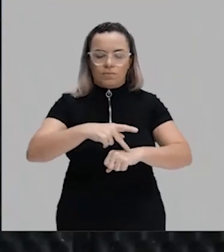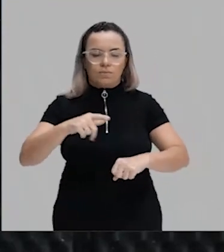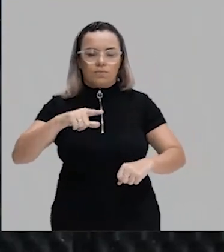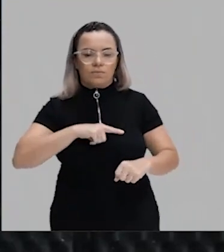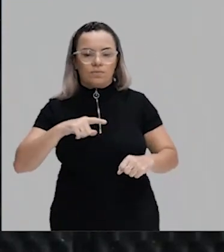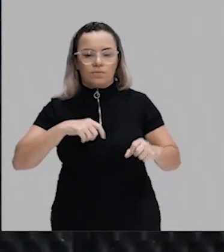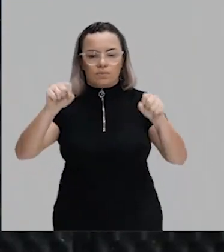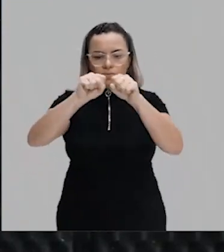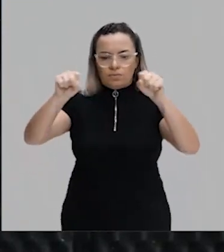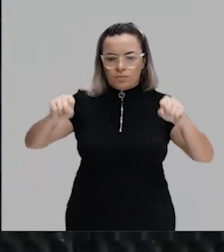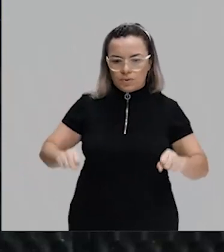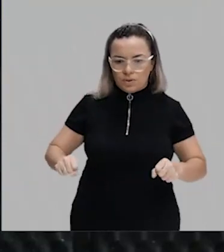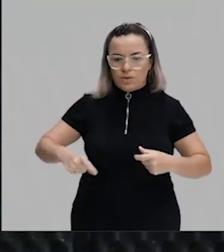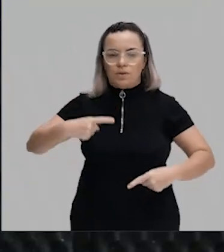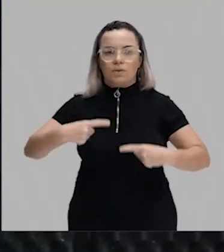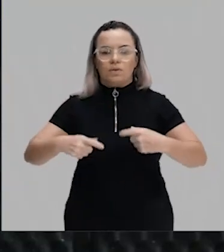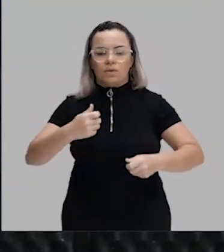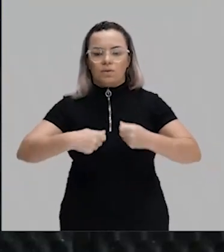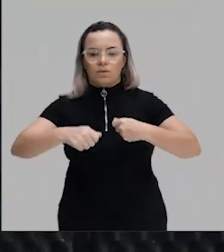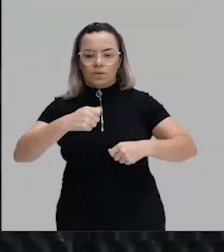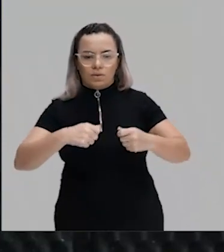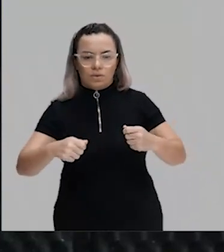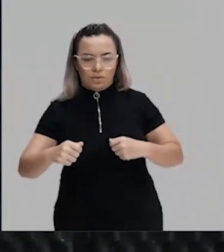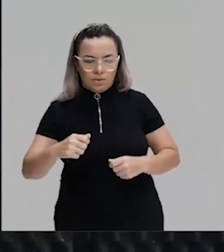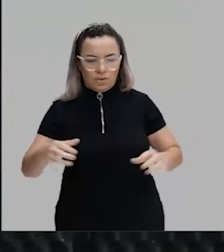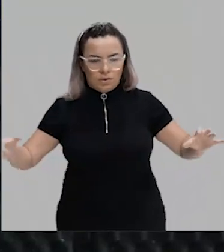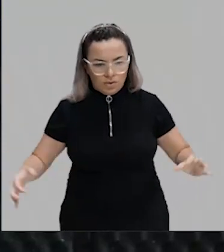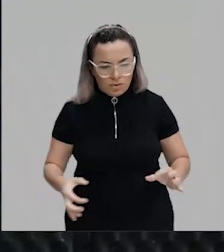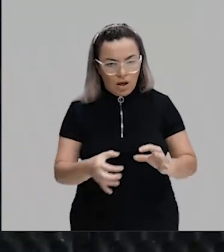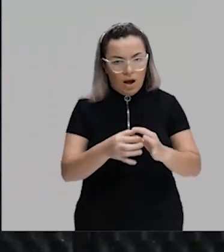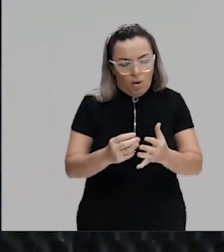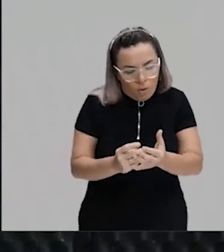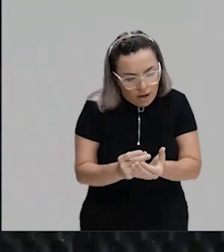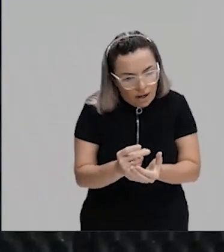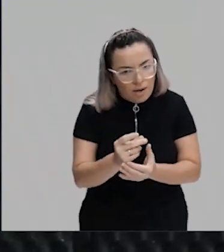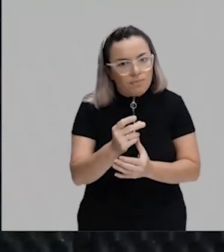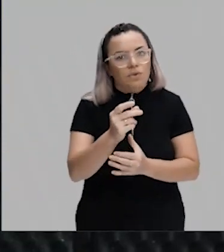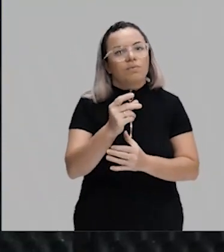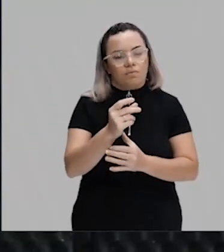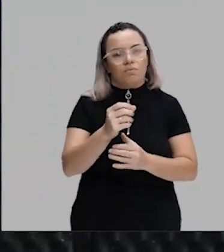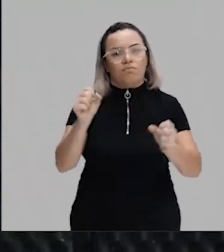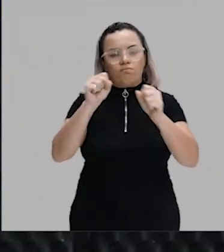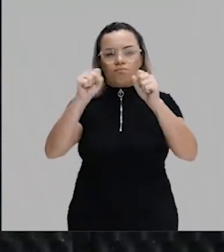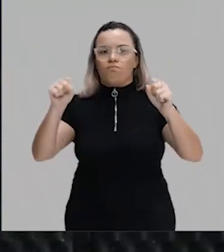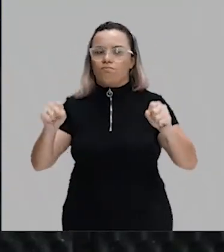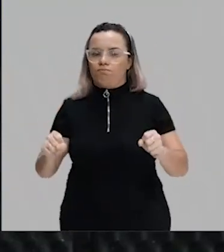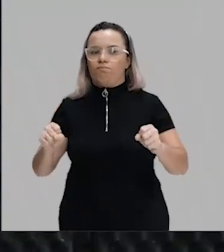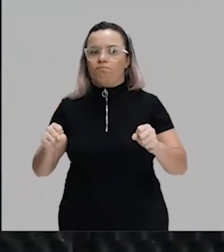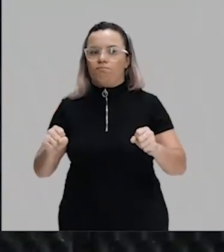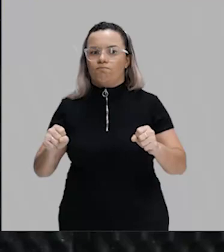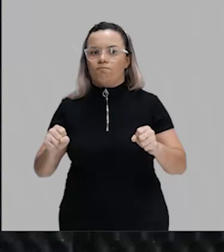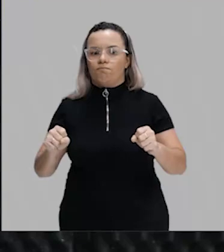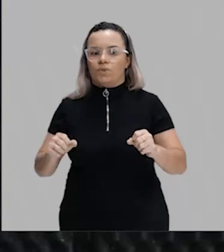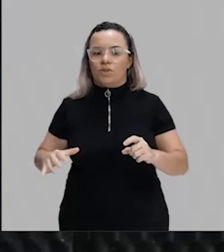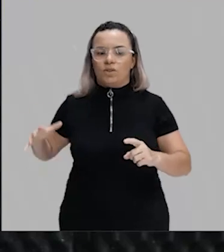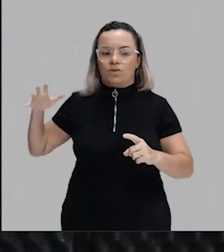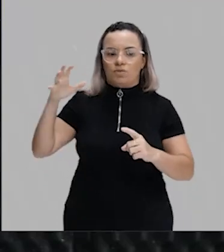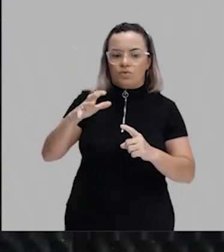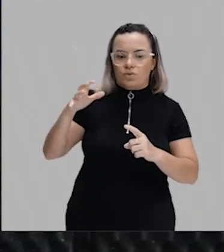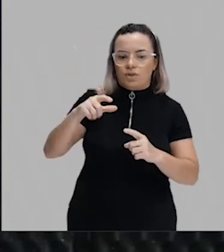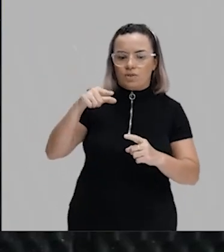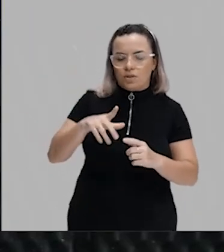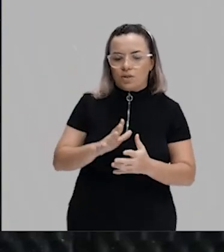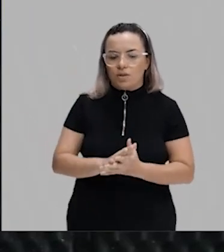sistema político-econômico vinculado ao capitalismo, que é o nosso sistema dominante. Esse